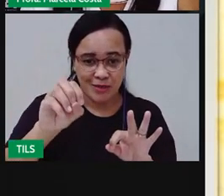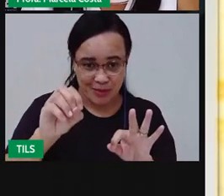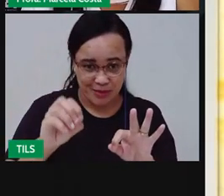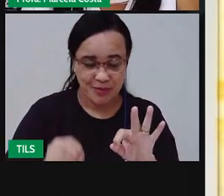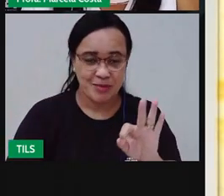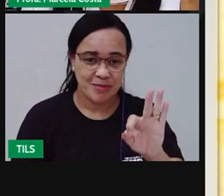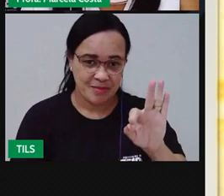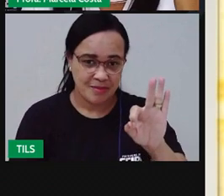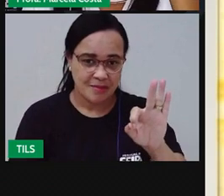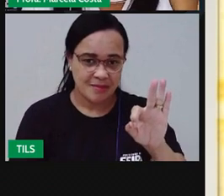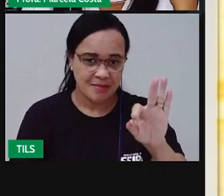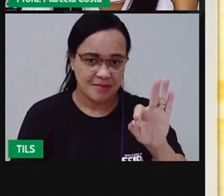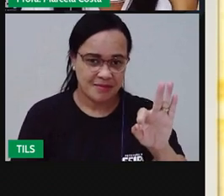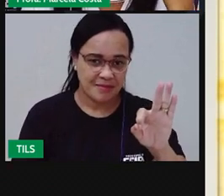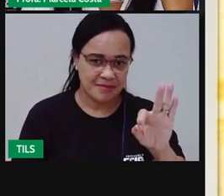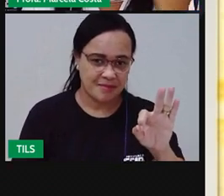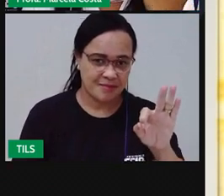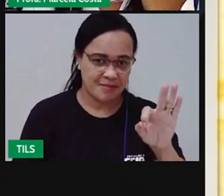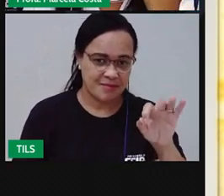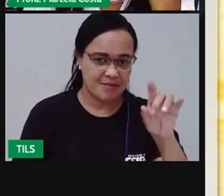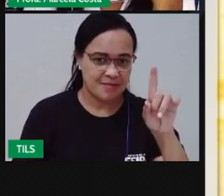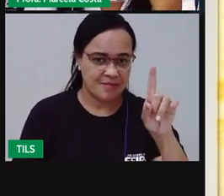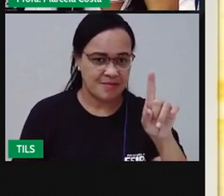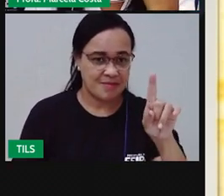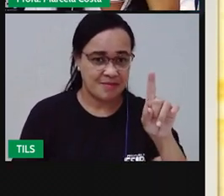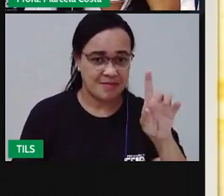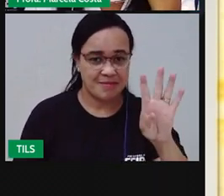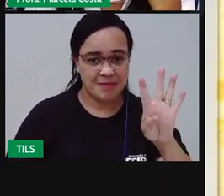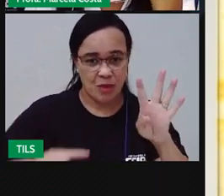Eu sou o fura-bolos.